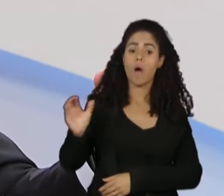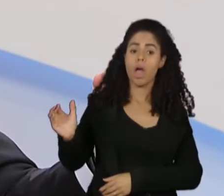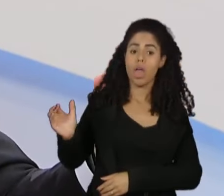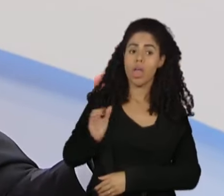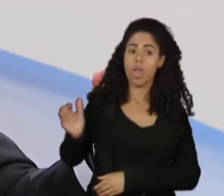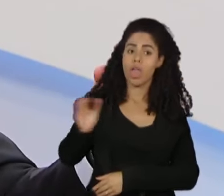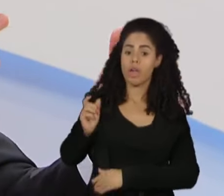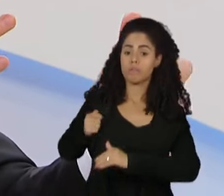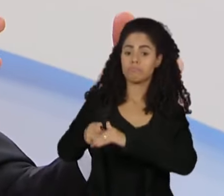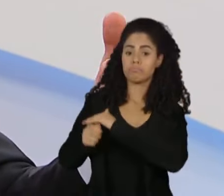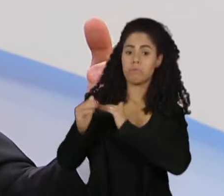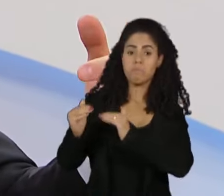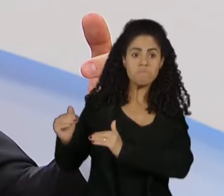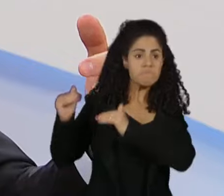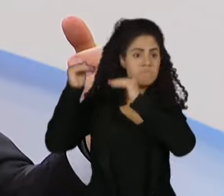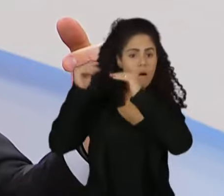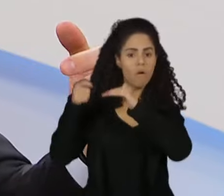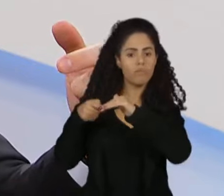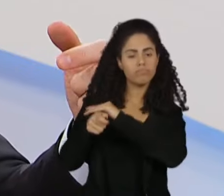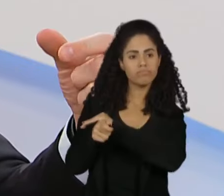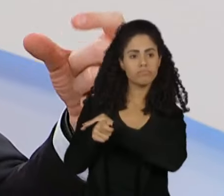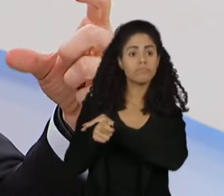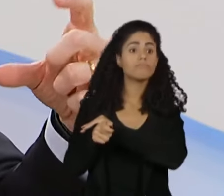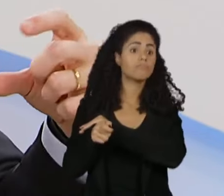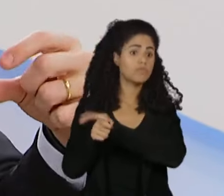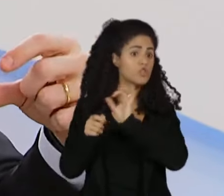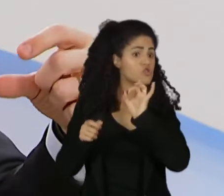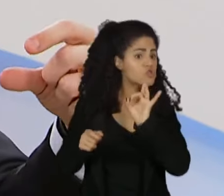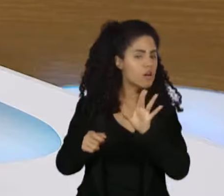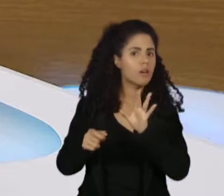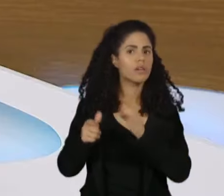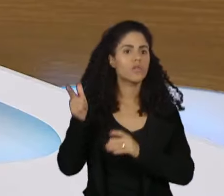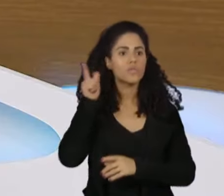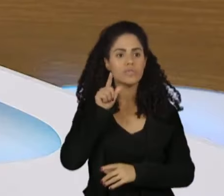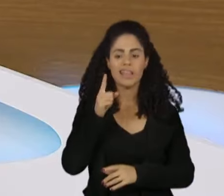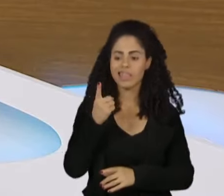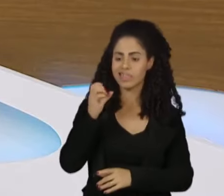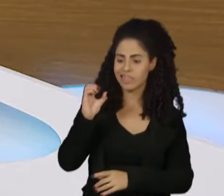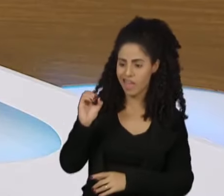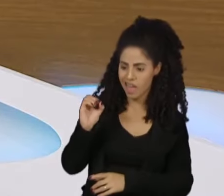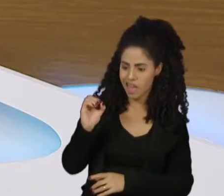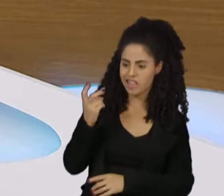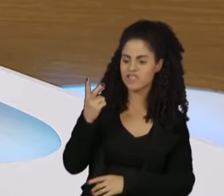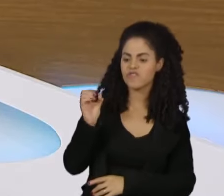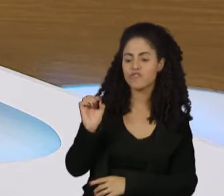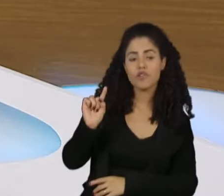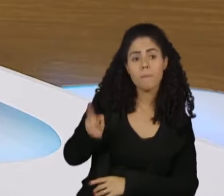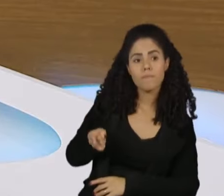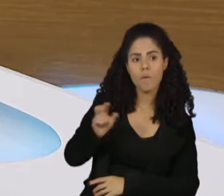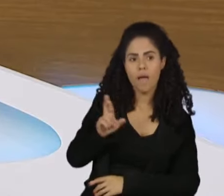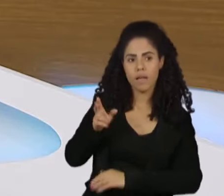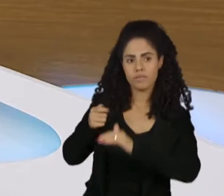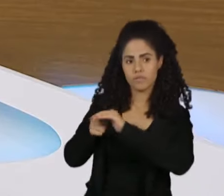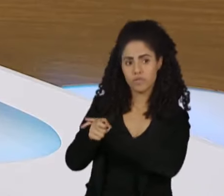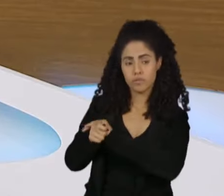investidor lá atrás só conseguia acessar a Bolsa se ele começasse com R$ R 20 mil, eu acho que o valor